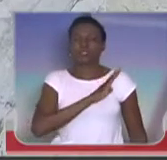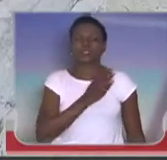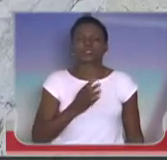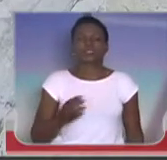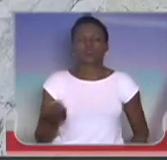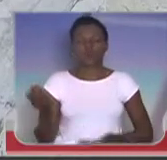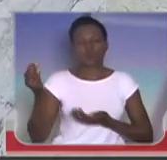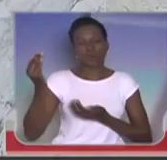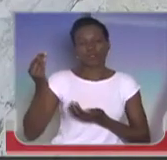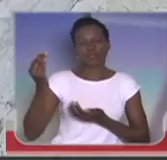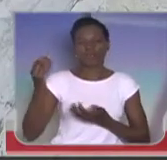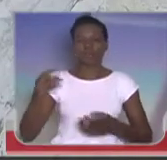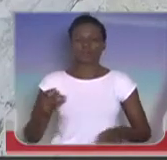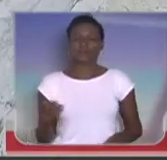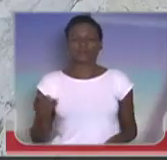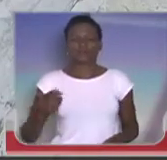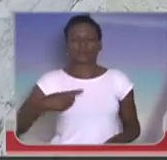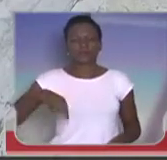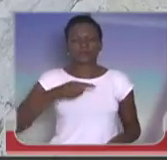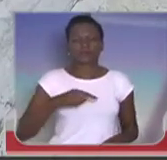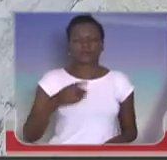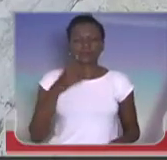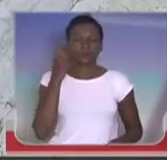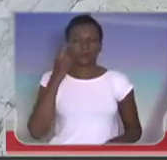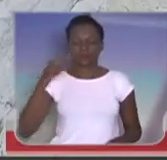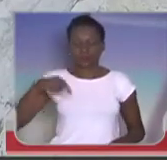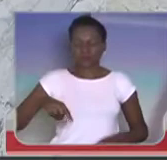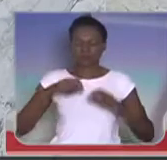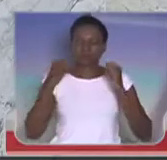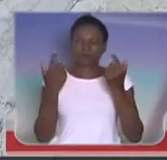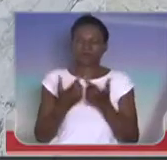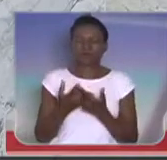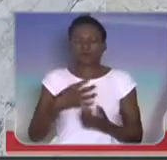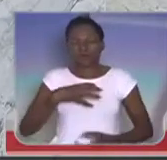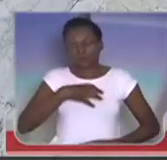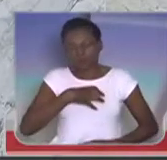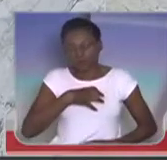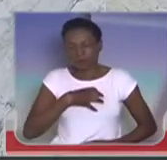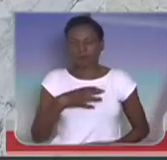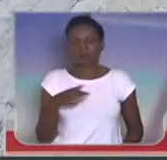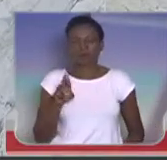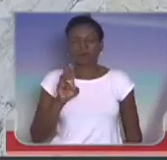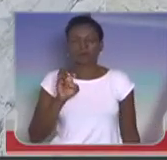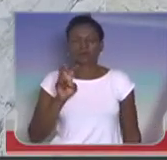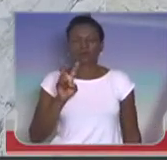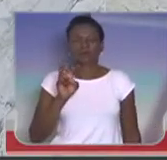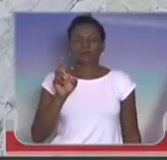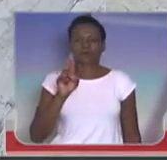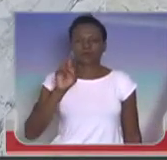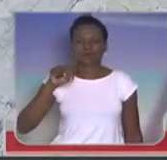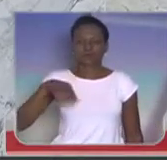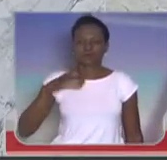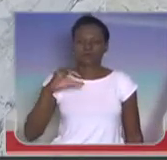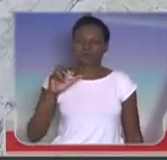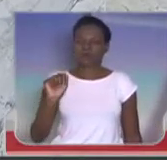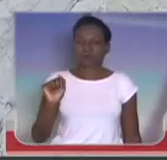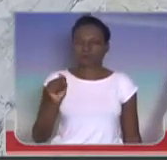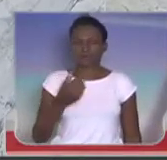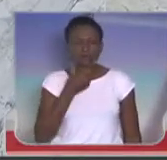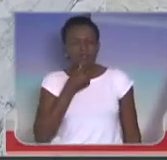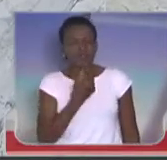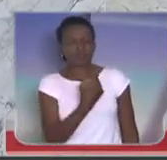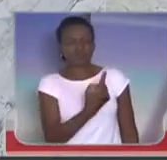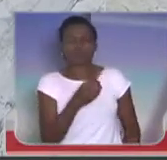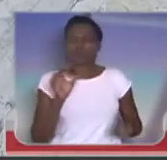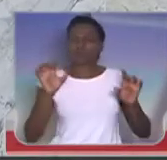perante os deputados e perante essa casa, deixar nossa reverência a esse mais herói brasileiro, que combateu na Itália